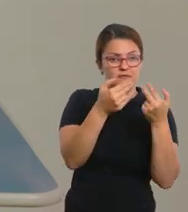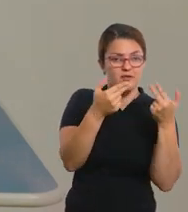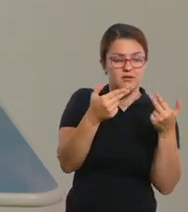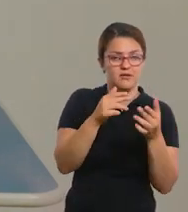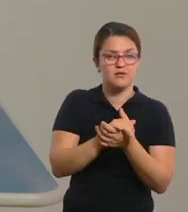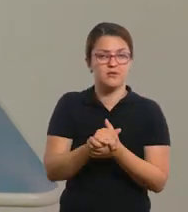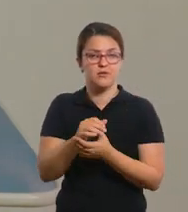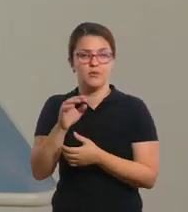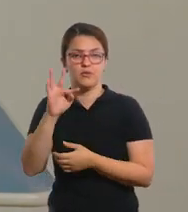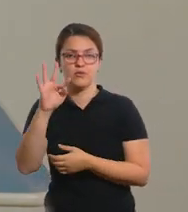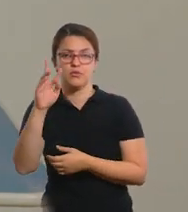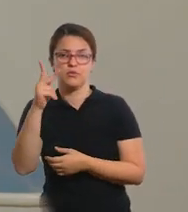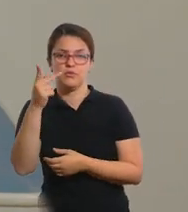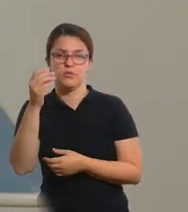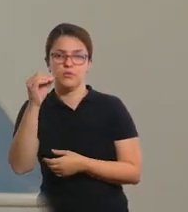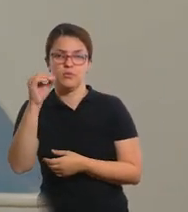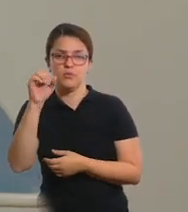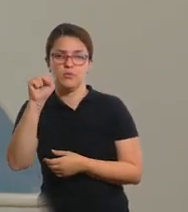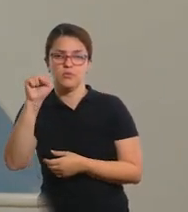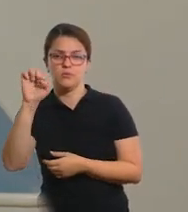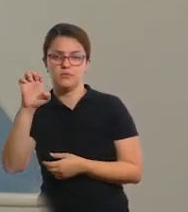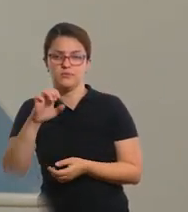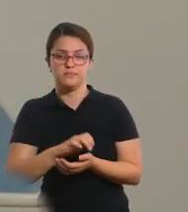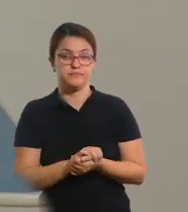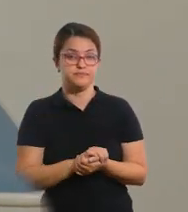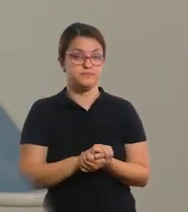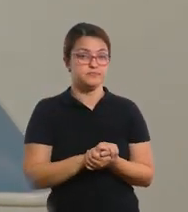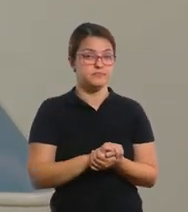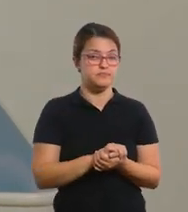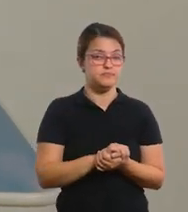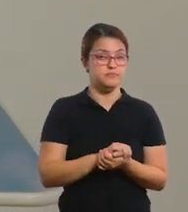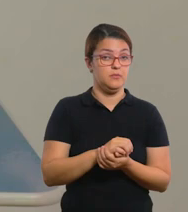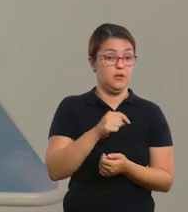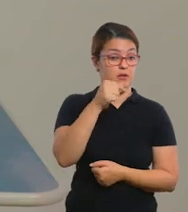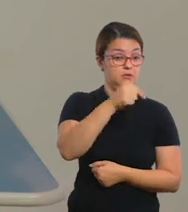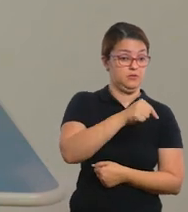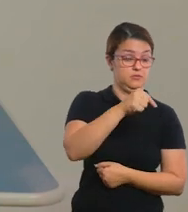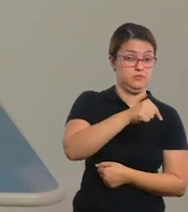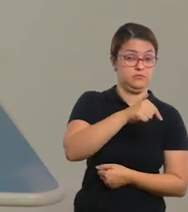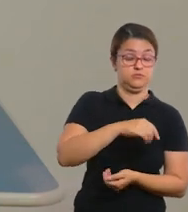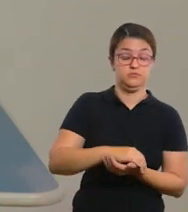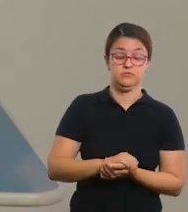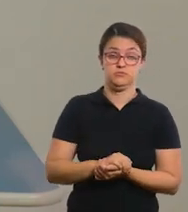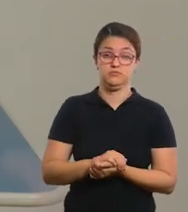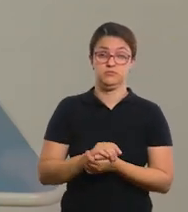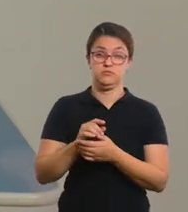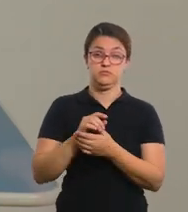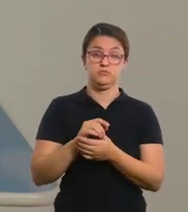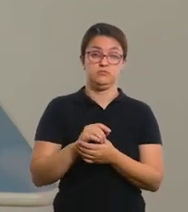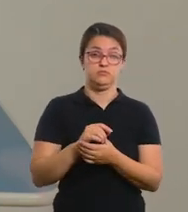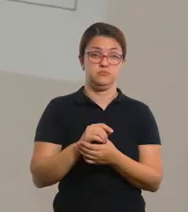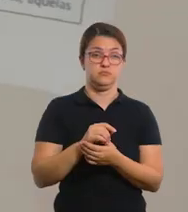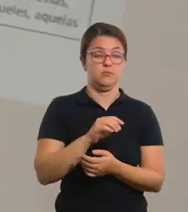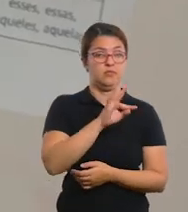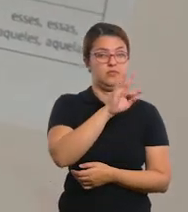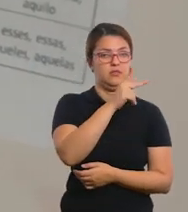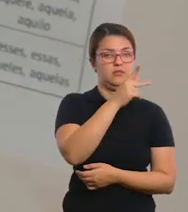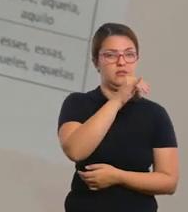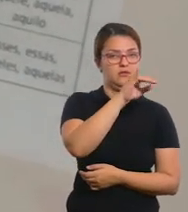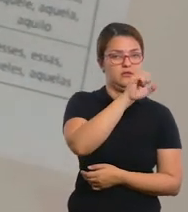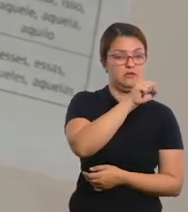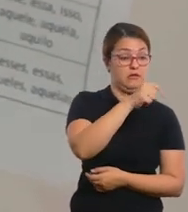O tese, estes e estas. E o chose, estes e estas.